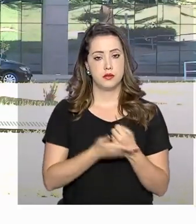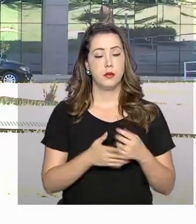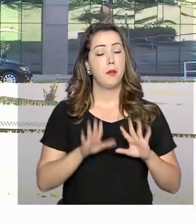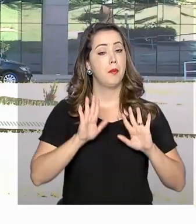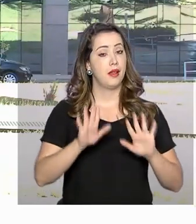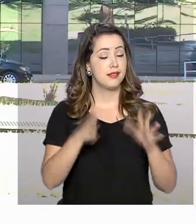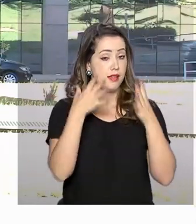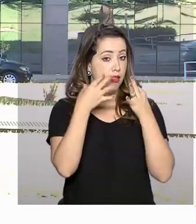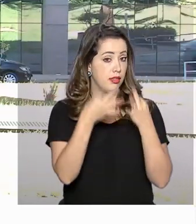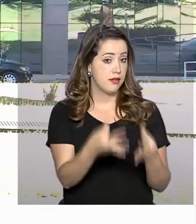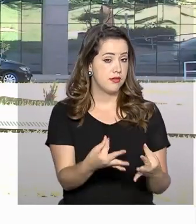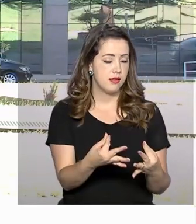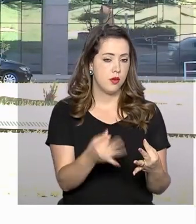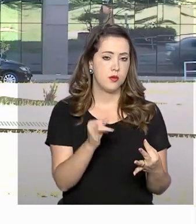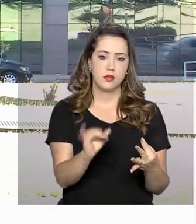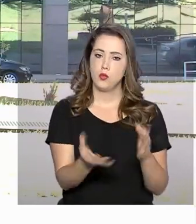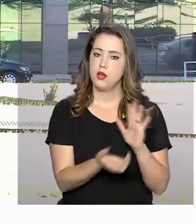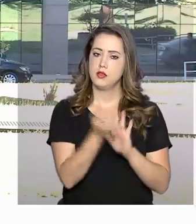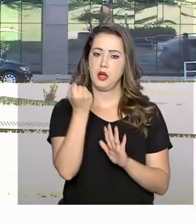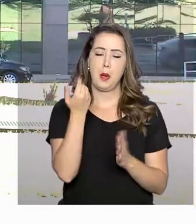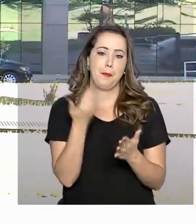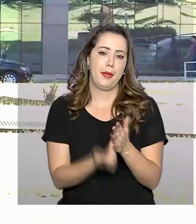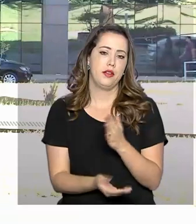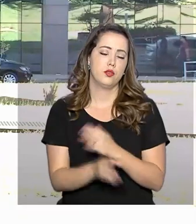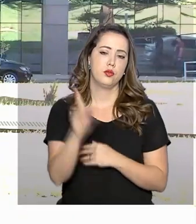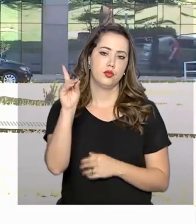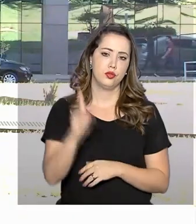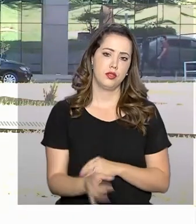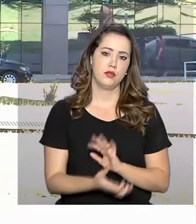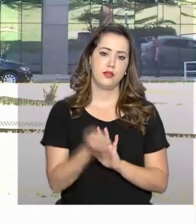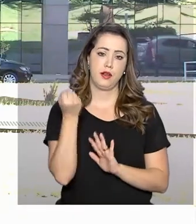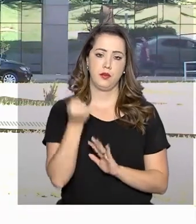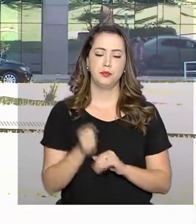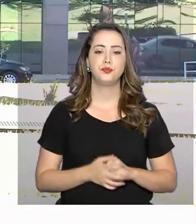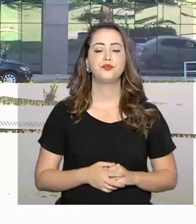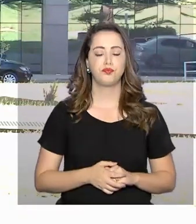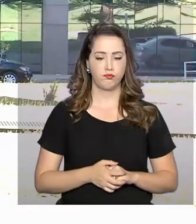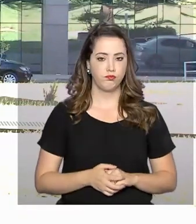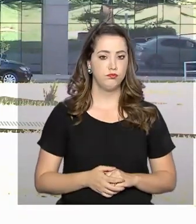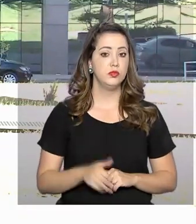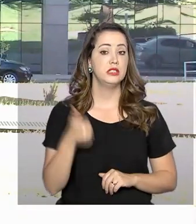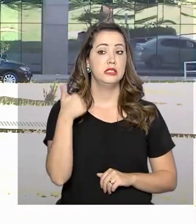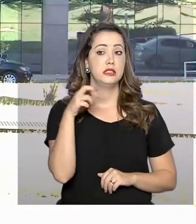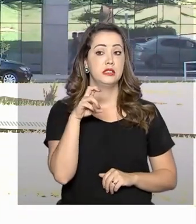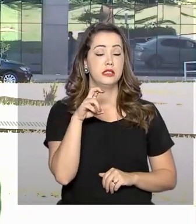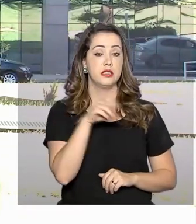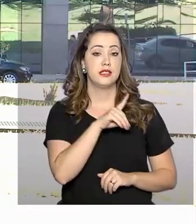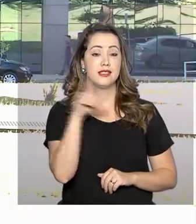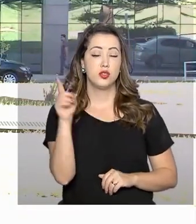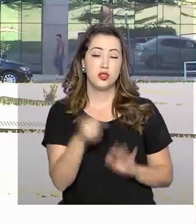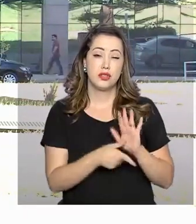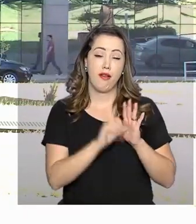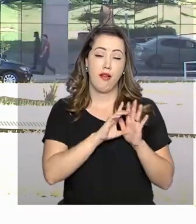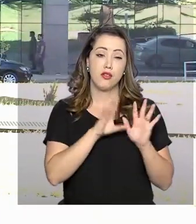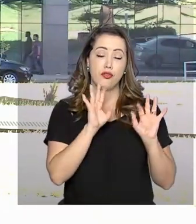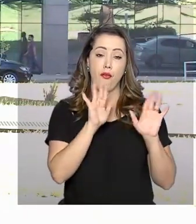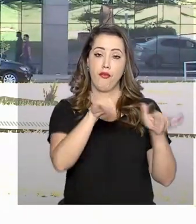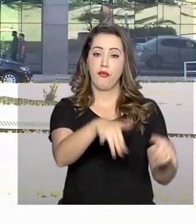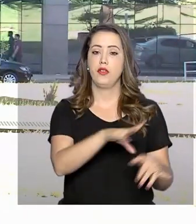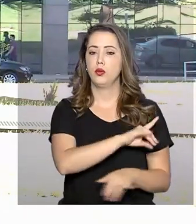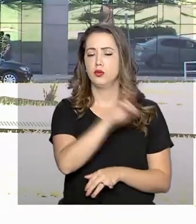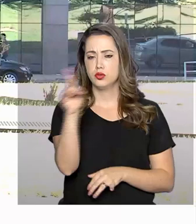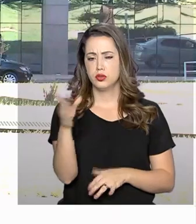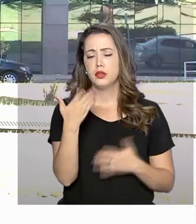atenção, quem não fizer o saque perderá o direito ao benefício. Há 15 dias do prazo final, quase dois milhões de